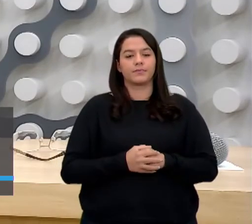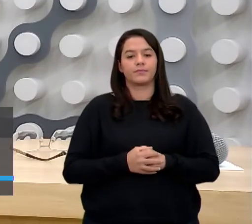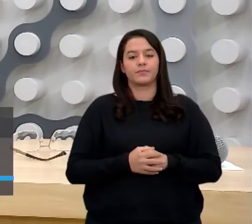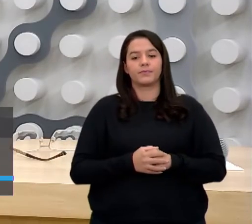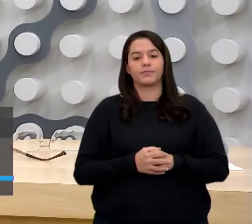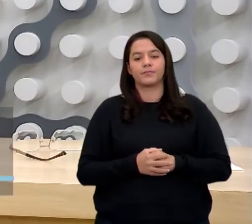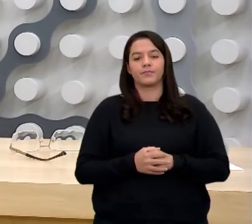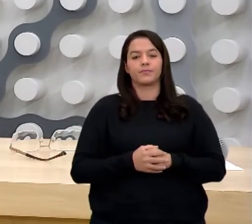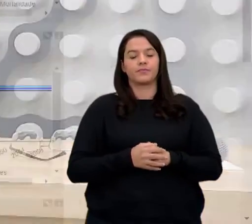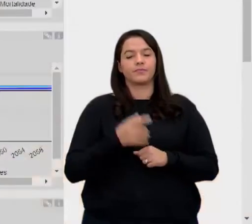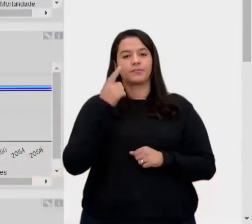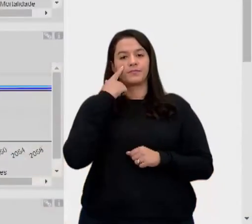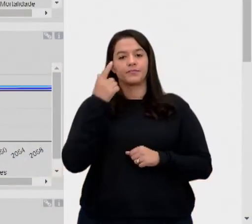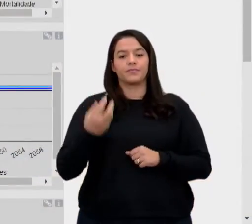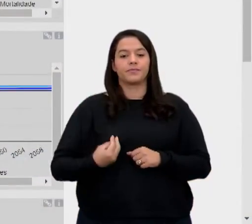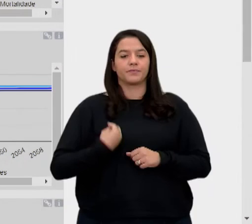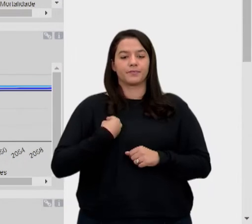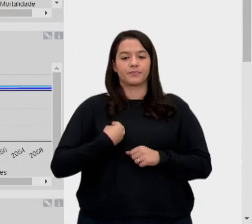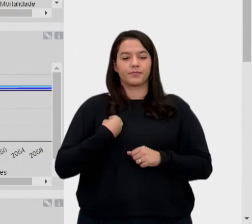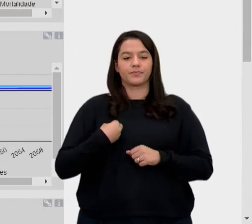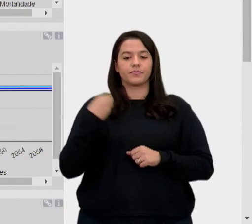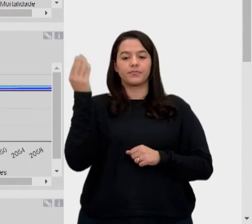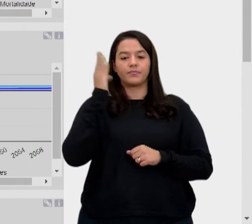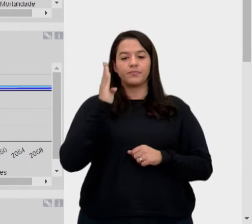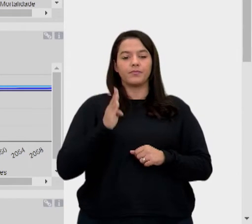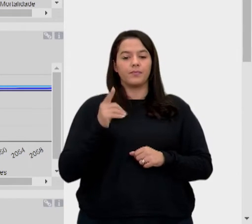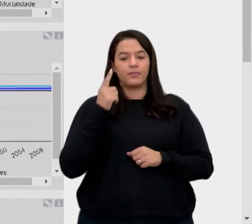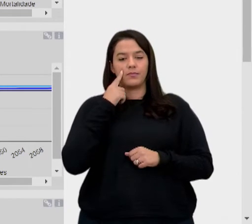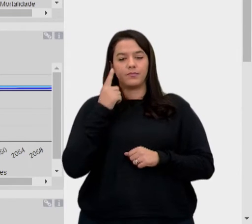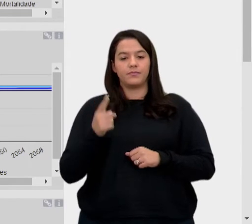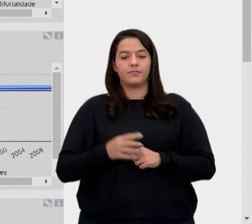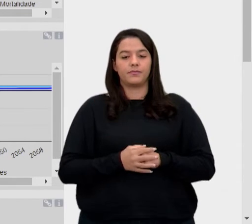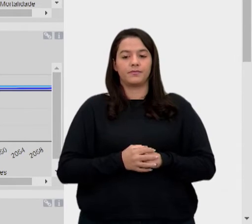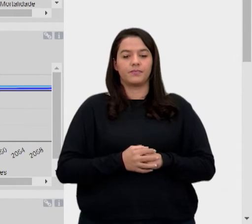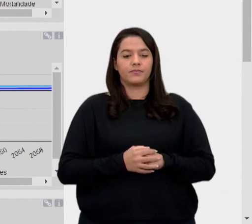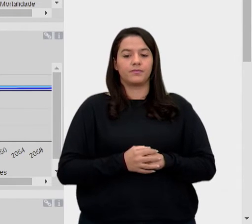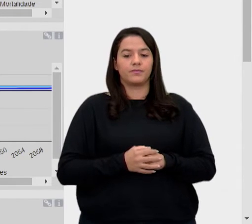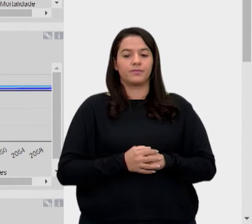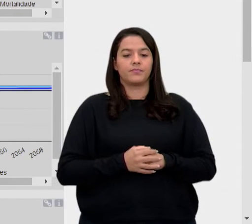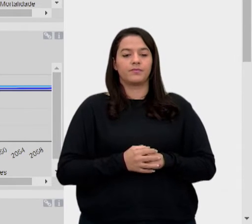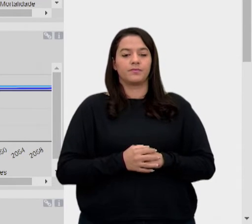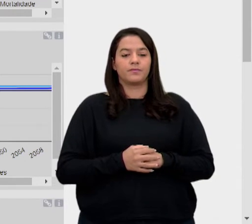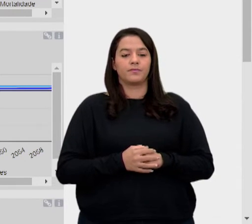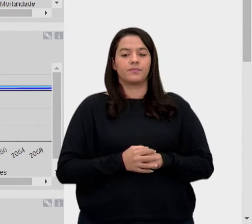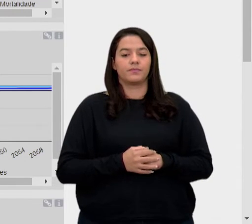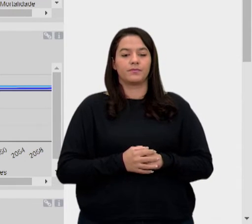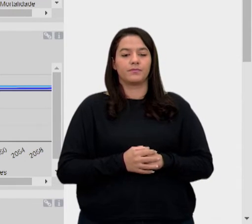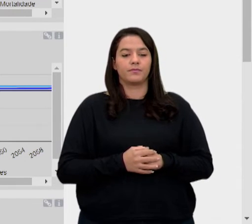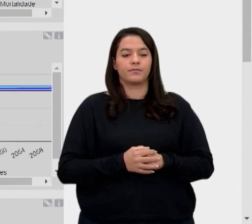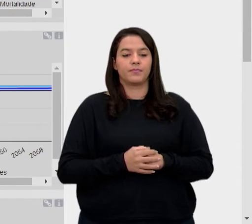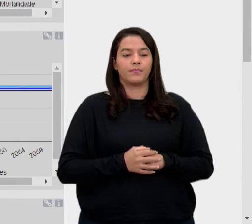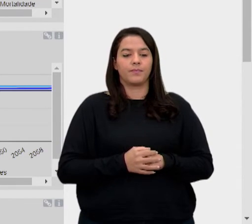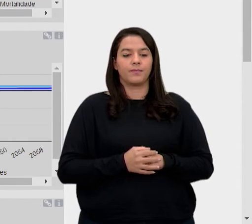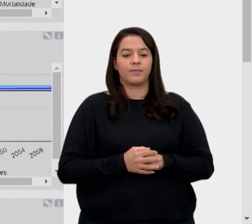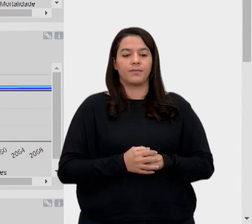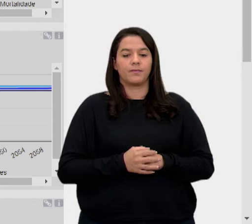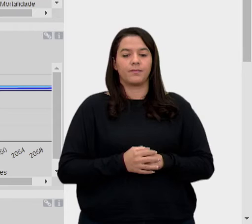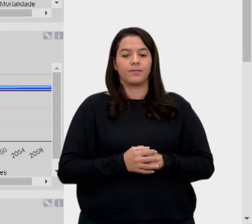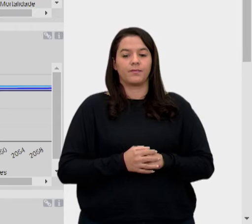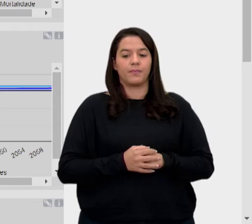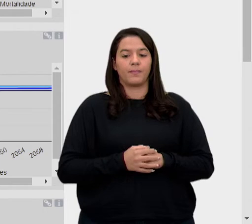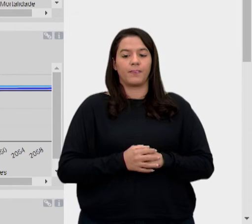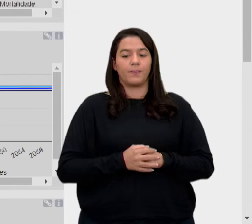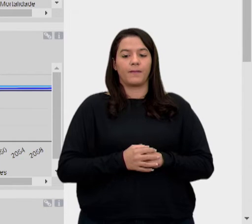expectativa de vida do Brasil, tá certo? Vamos colocar aqui, né, na relação do total. Então, vamos colocar aqui,